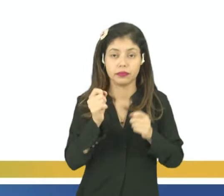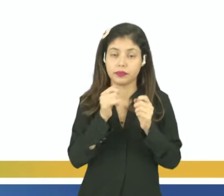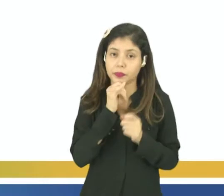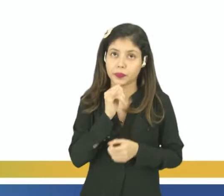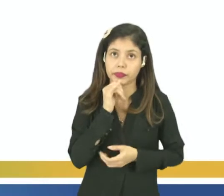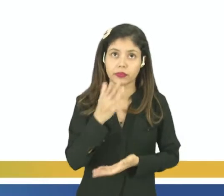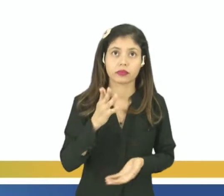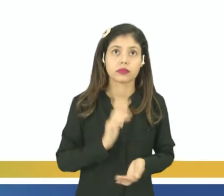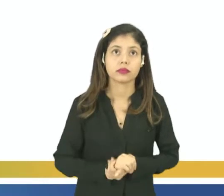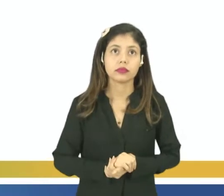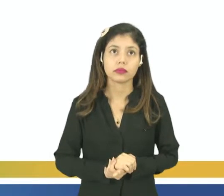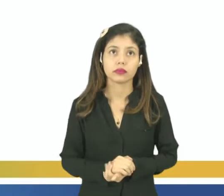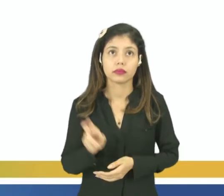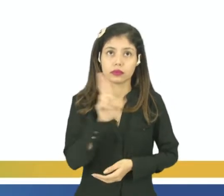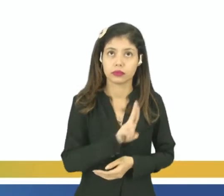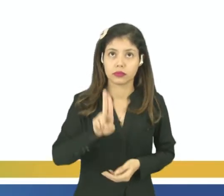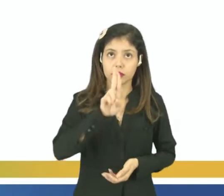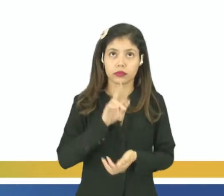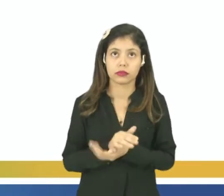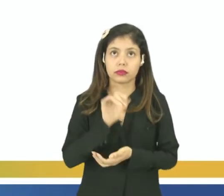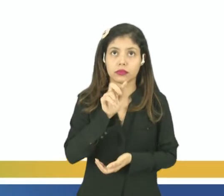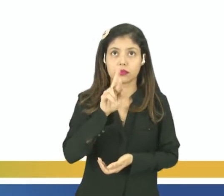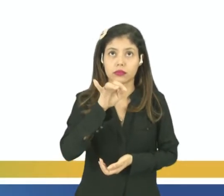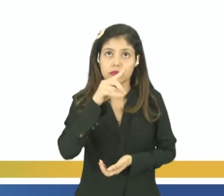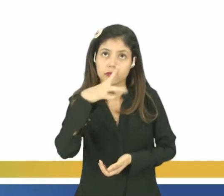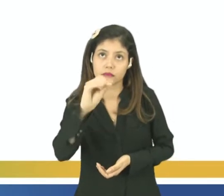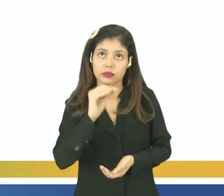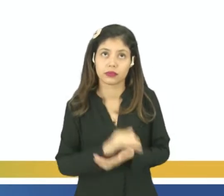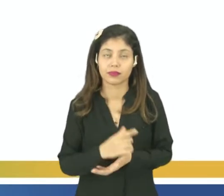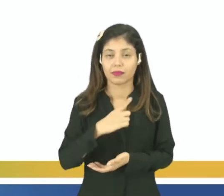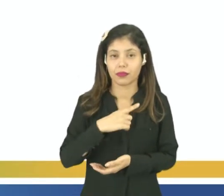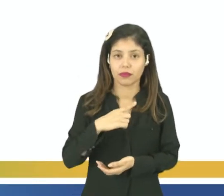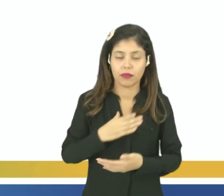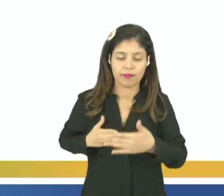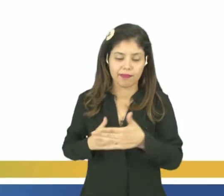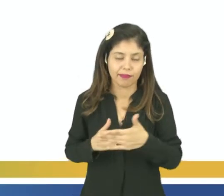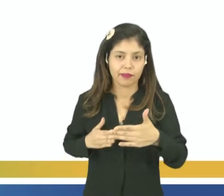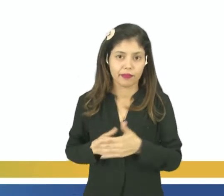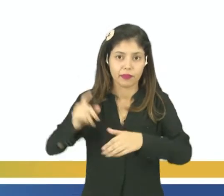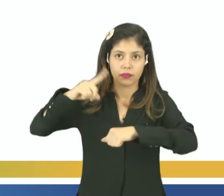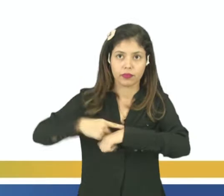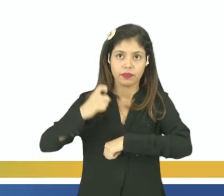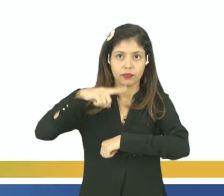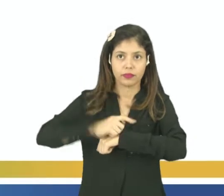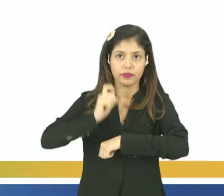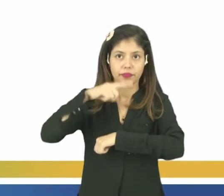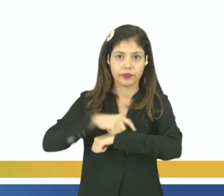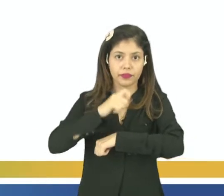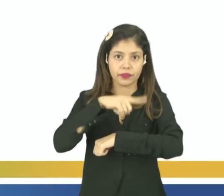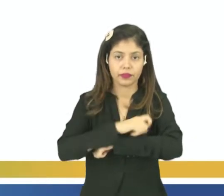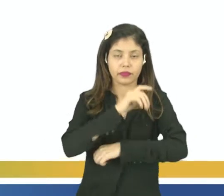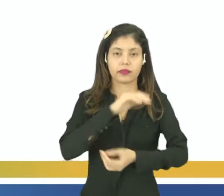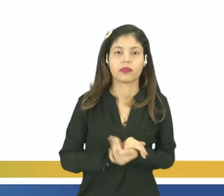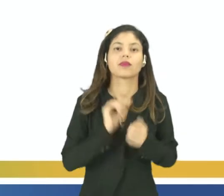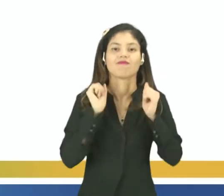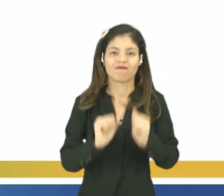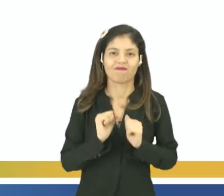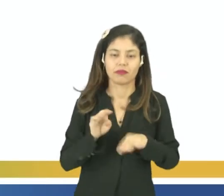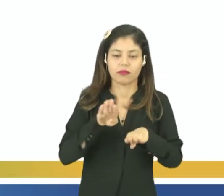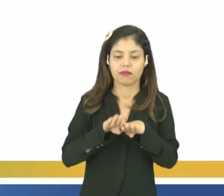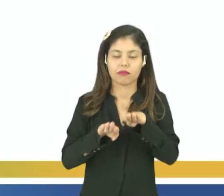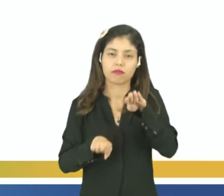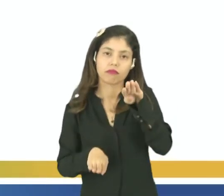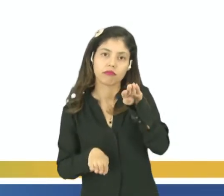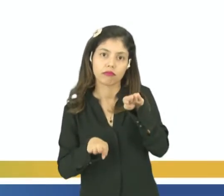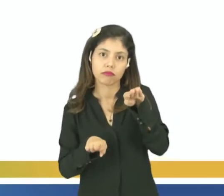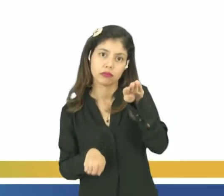exemplo vai ser o uso de agrotóxicos para combater gafanhotos, que pode gerar um desequilíbrio ecológico, né? Que